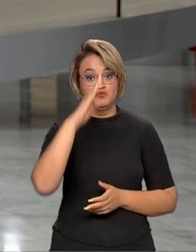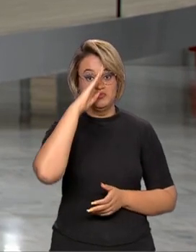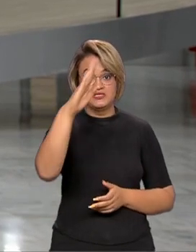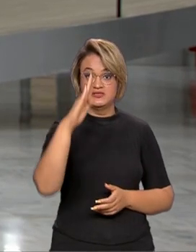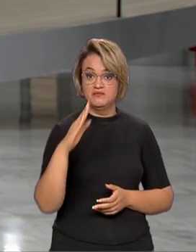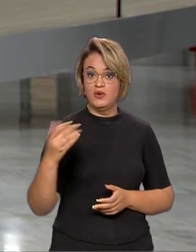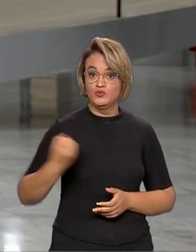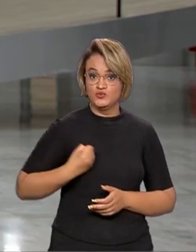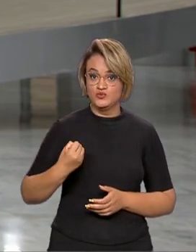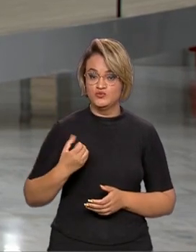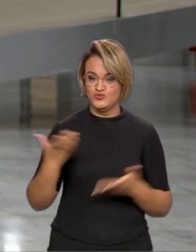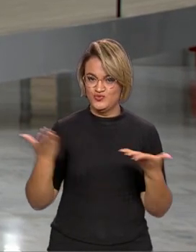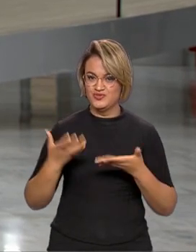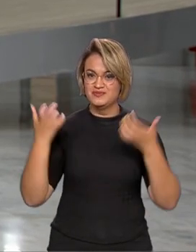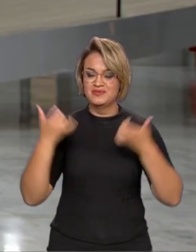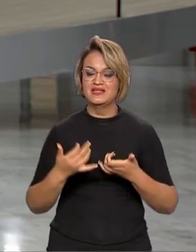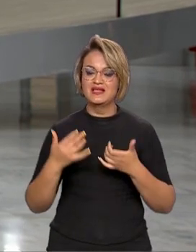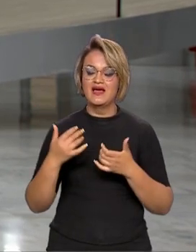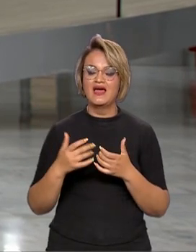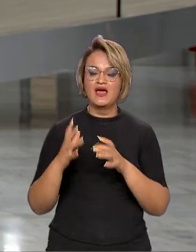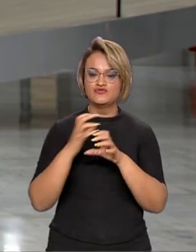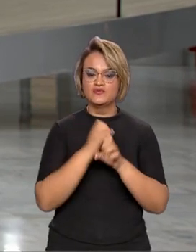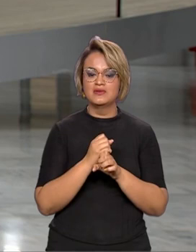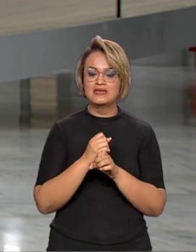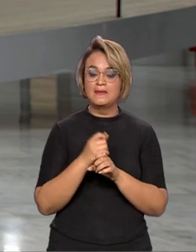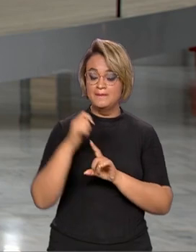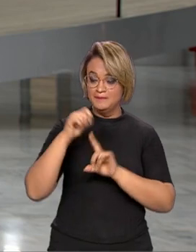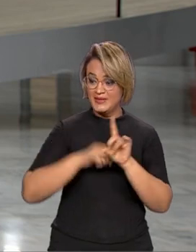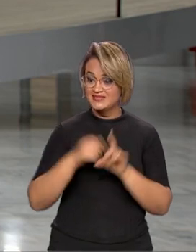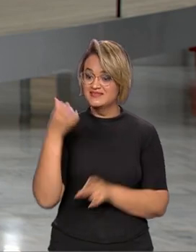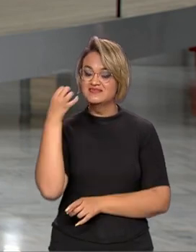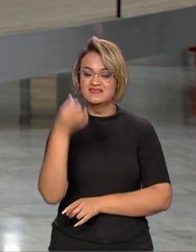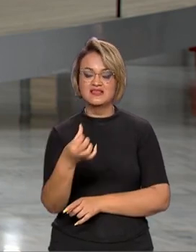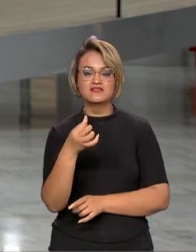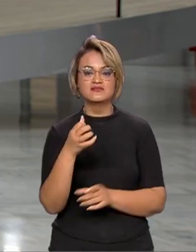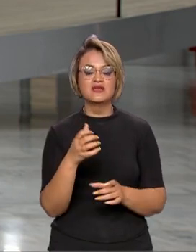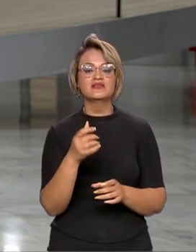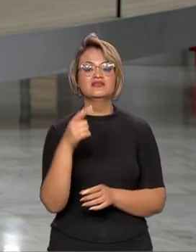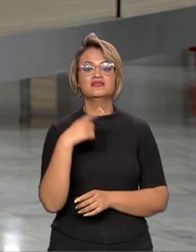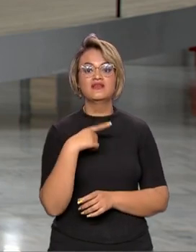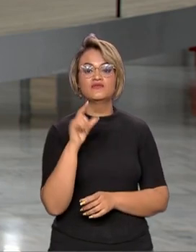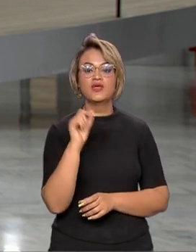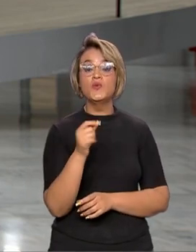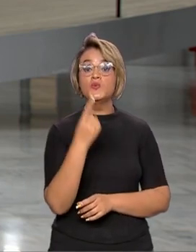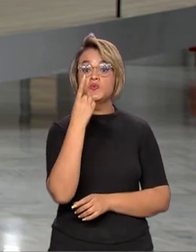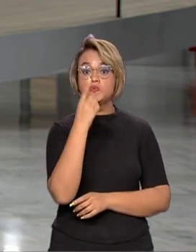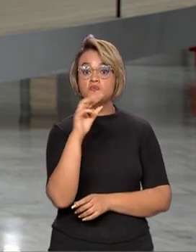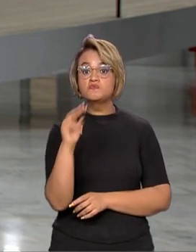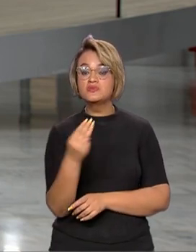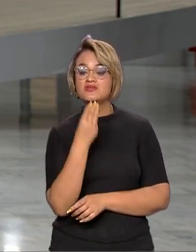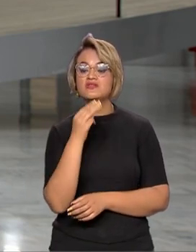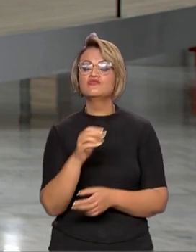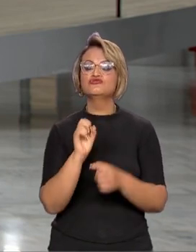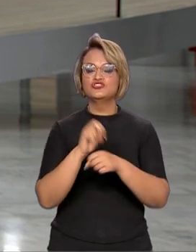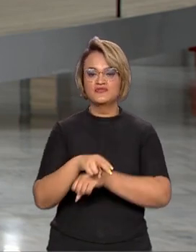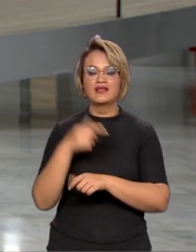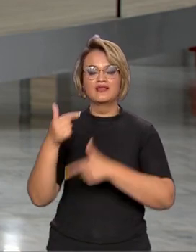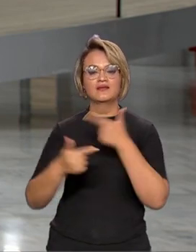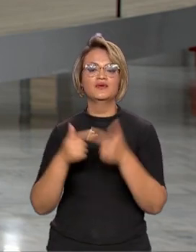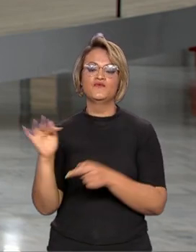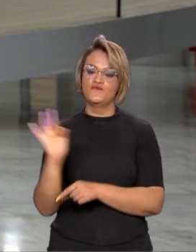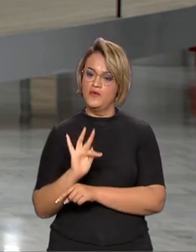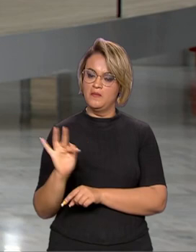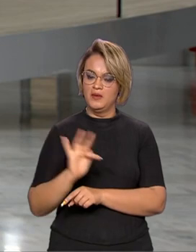números de hoje é a parcial do ano. Em seis meses, foram criadas mais de um milhão de vagas de emprego formal.